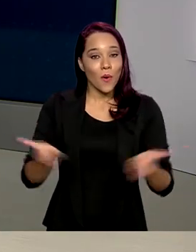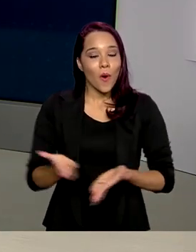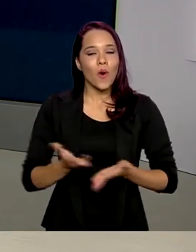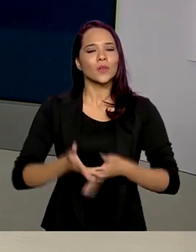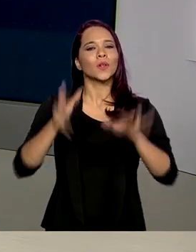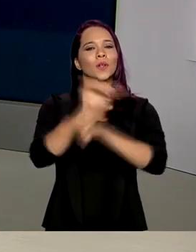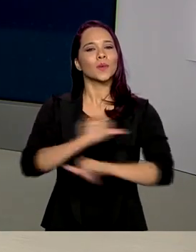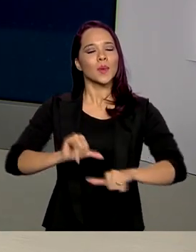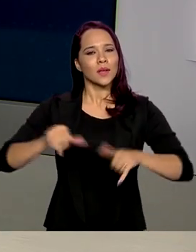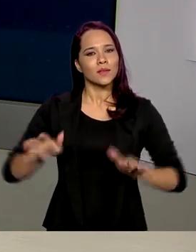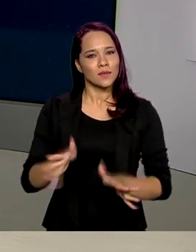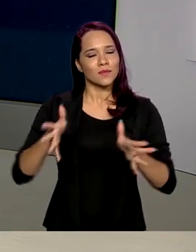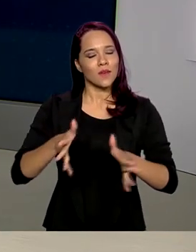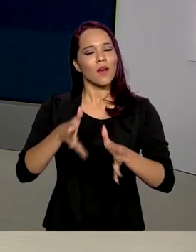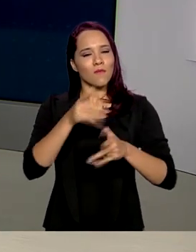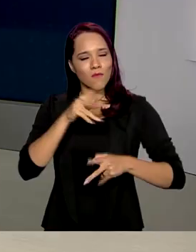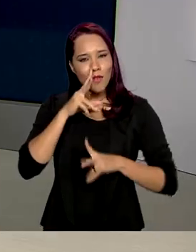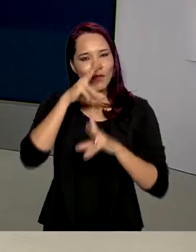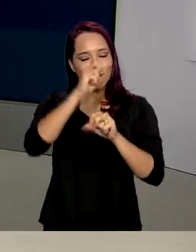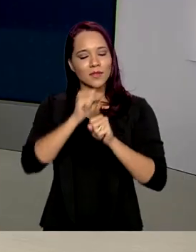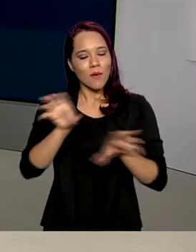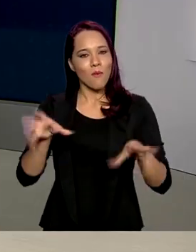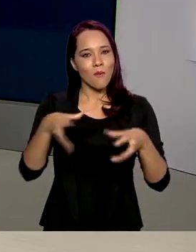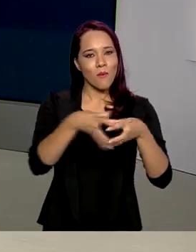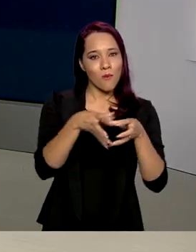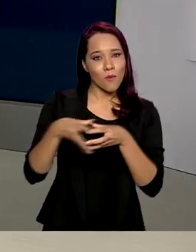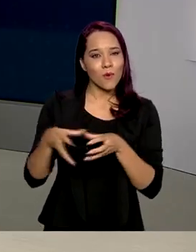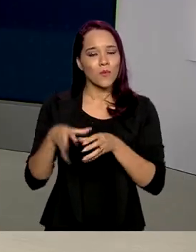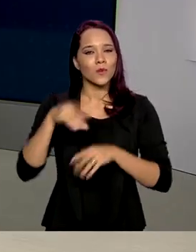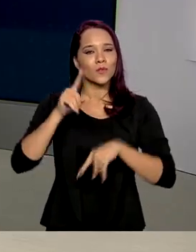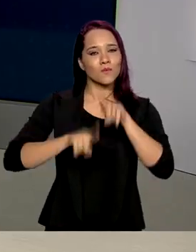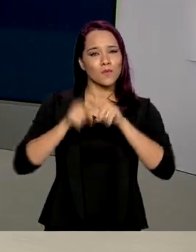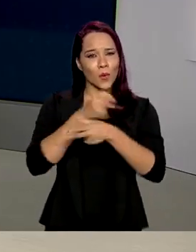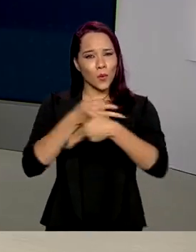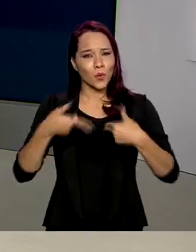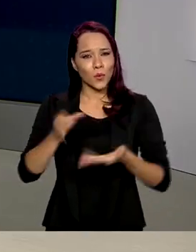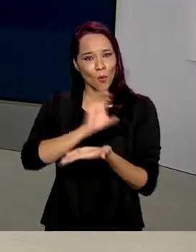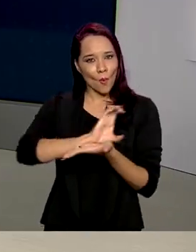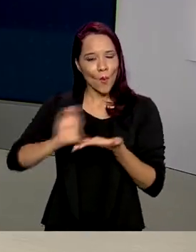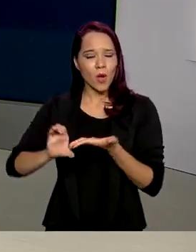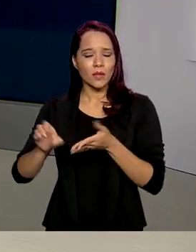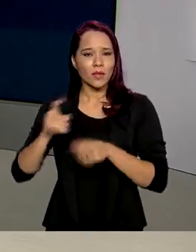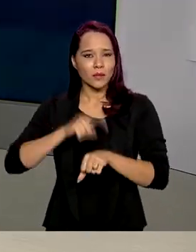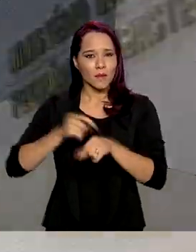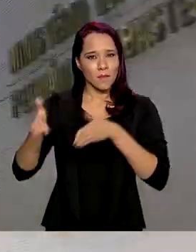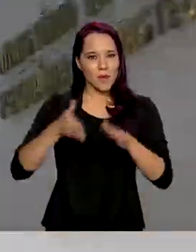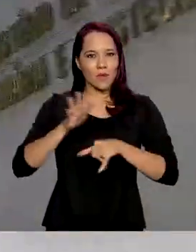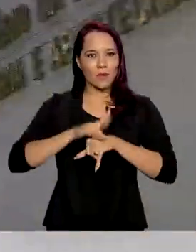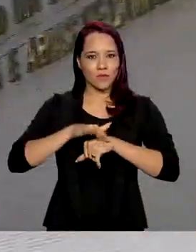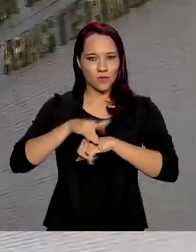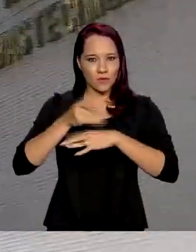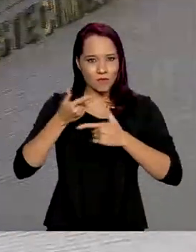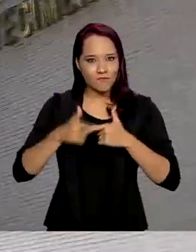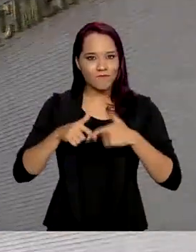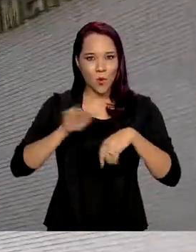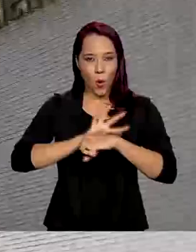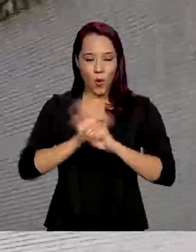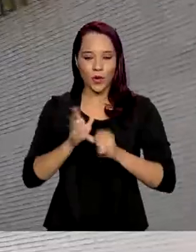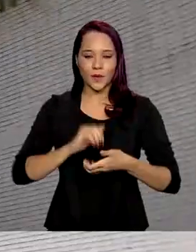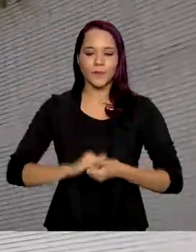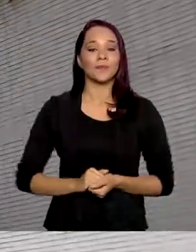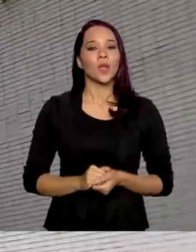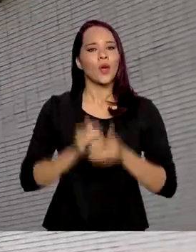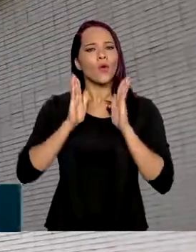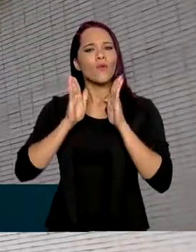incentivar e fortalecer as redes de produtores de orgânicos durante a pandemia. O foco da